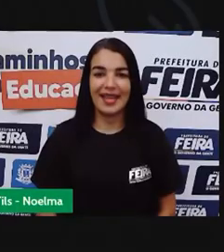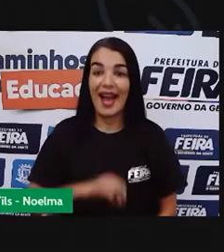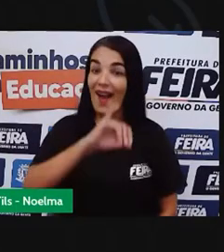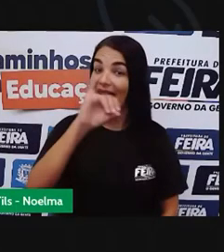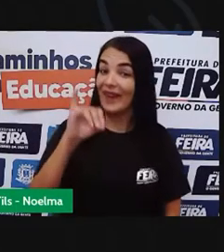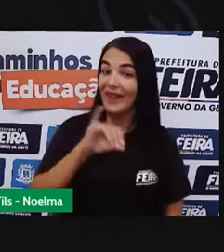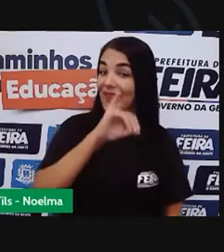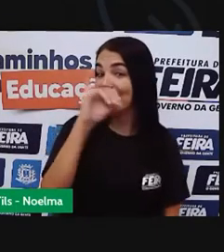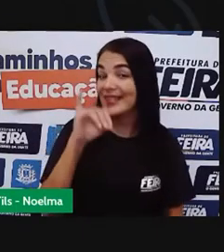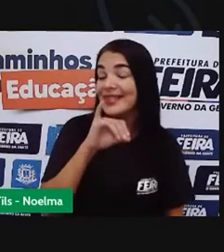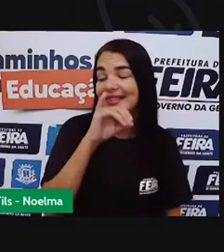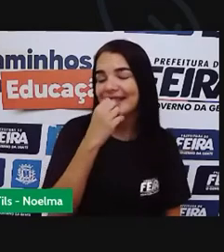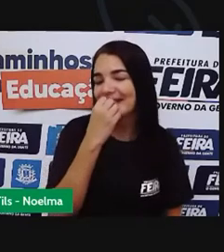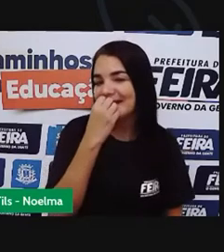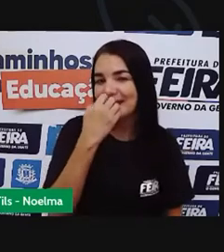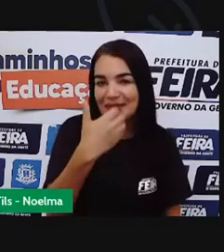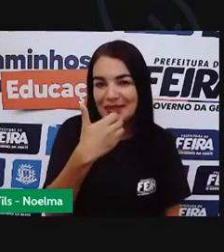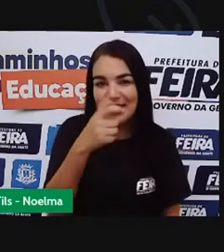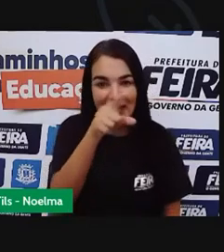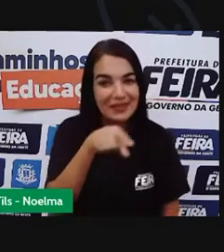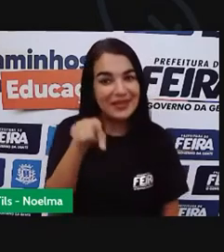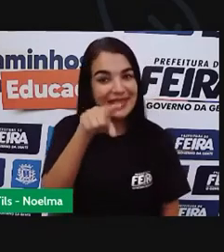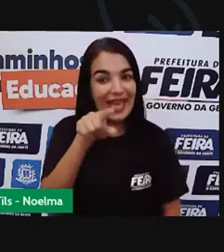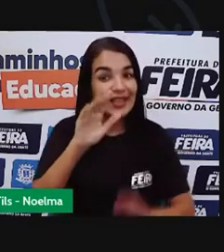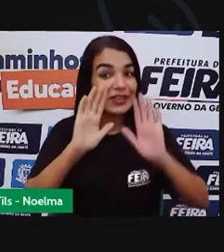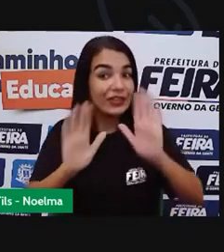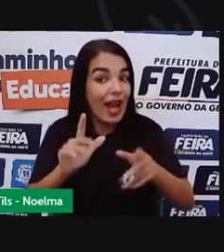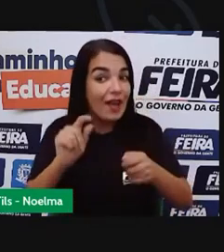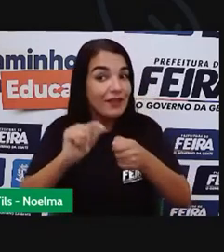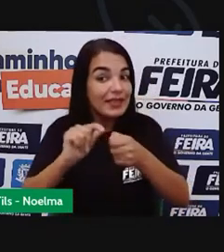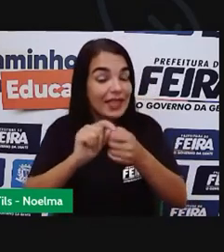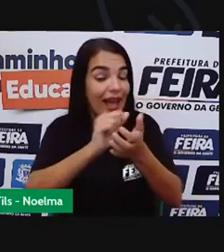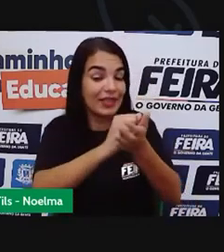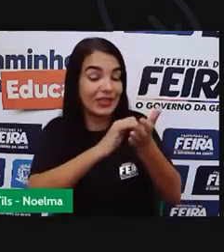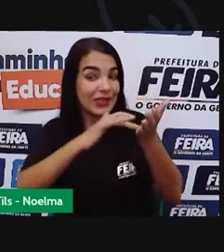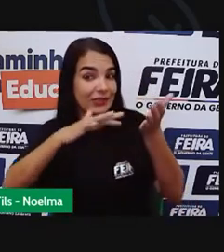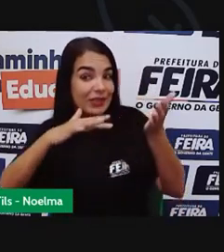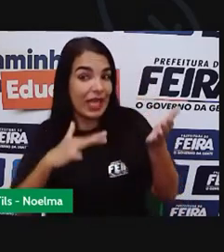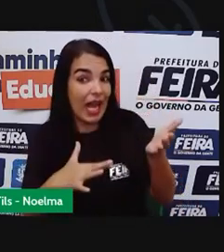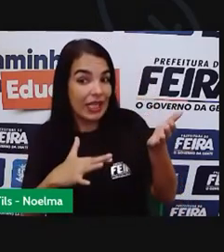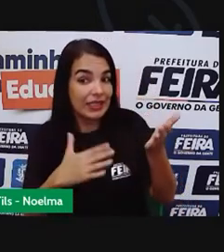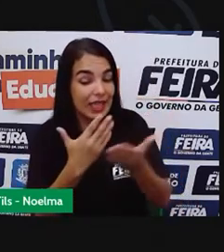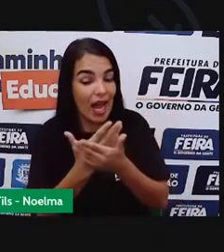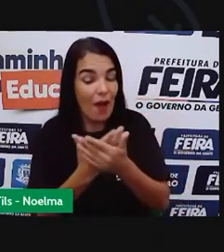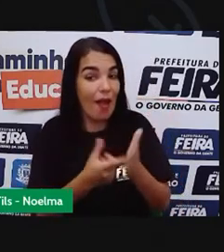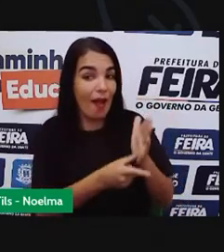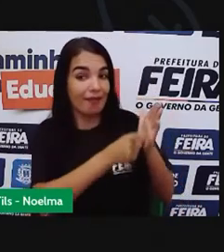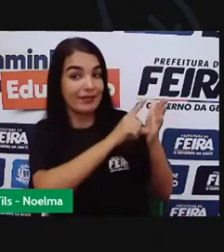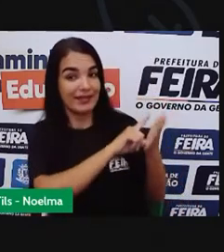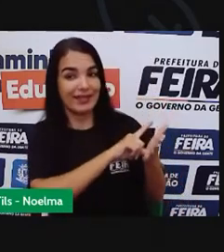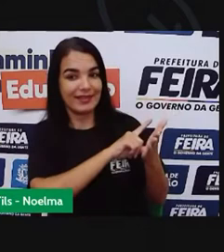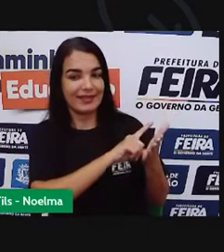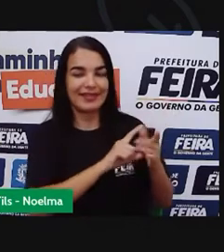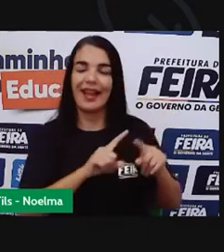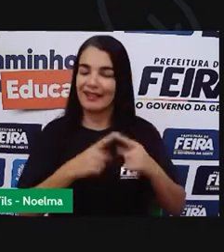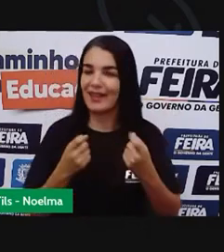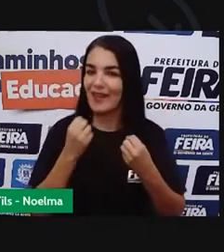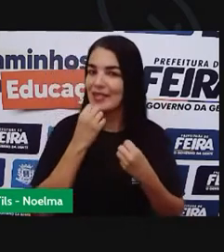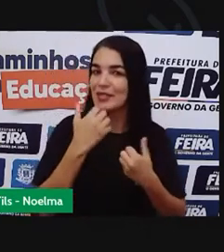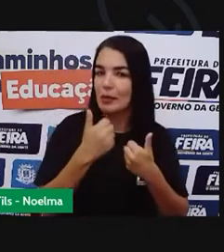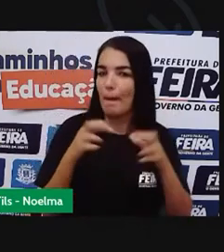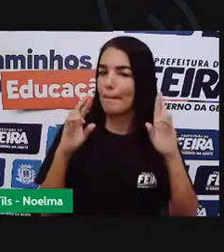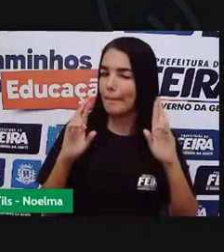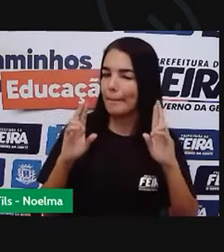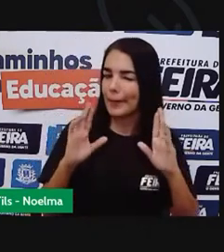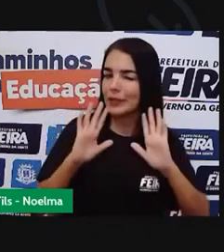Olá, amores, tudo bem com vocês? Já realizaram as atividades da aula anterior? Pois é, espero que vocês já